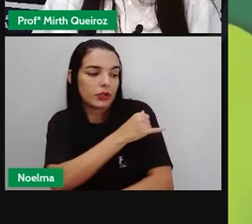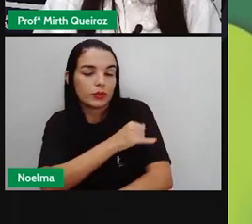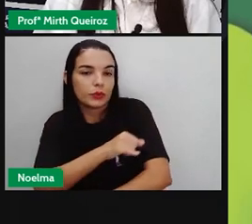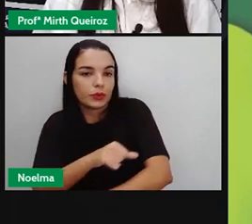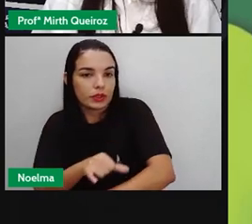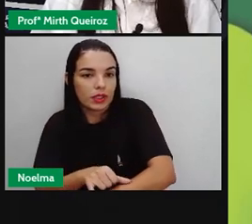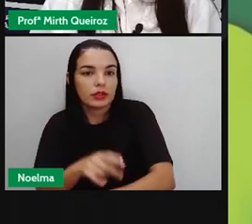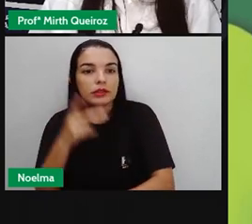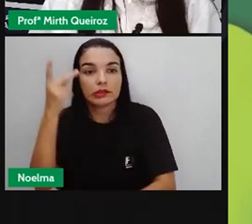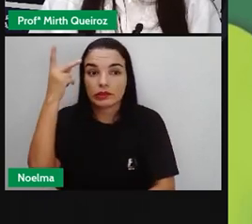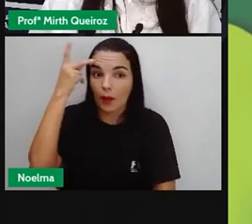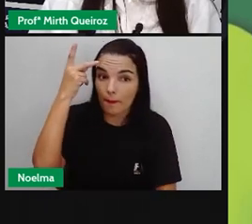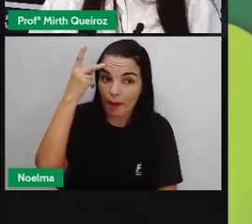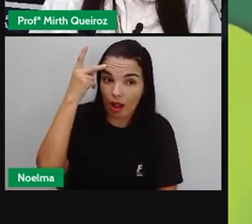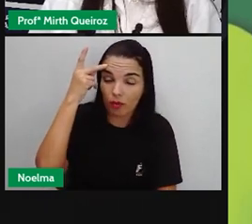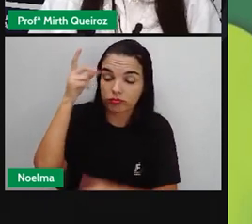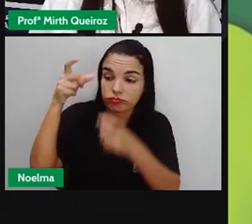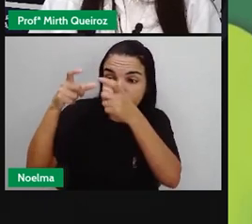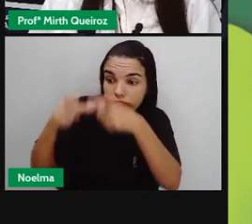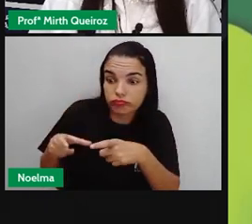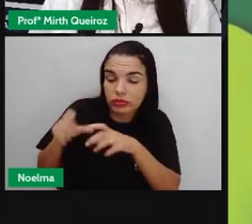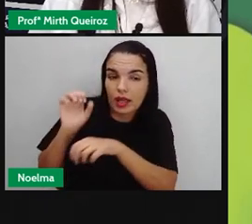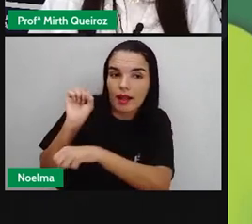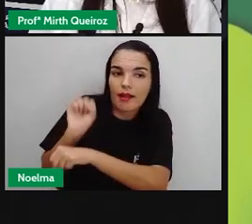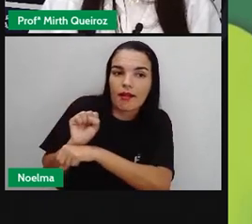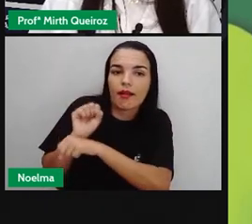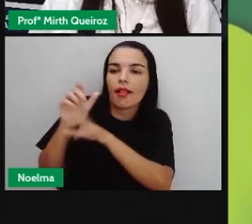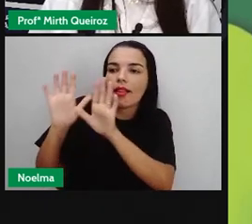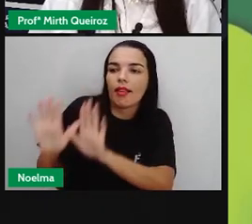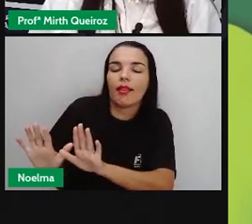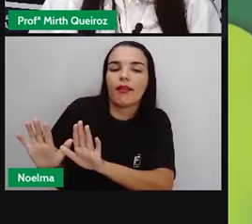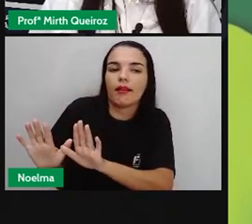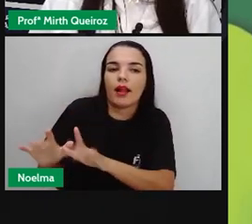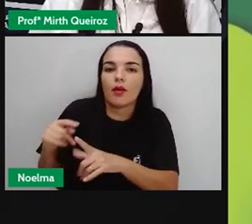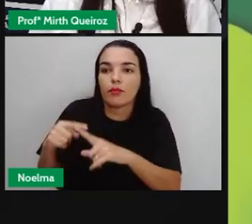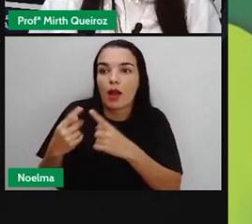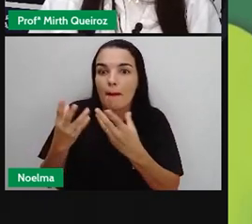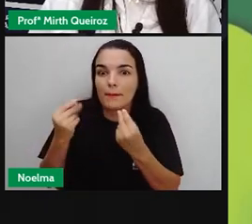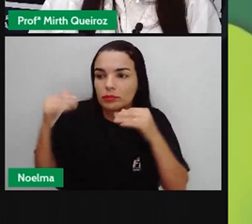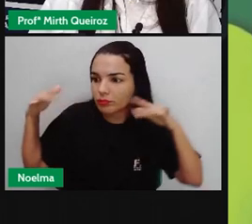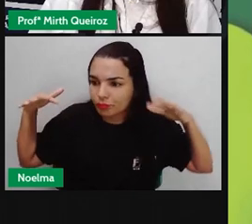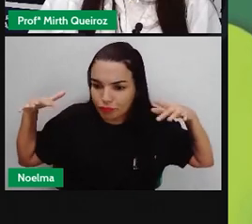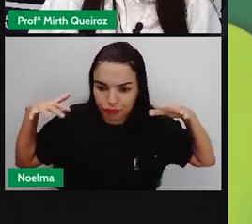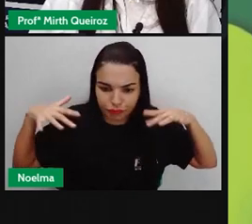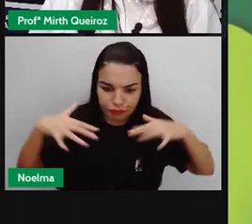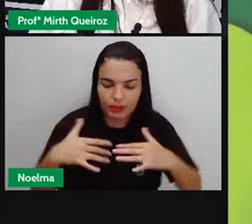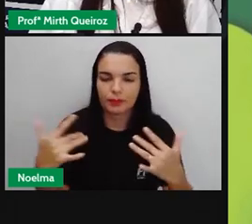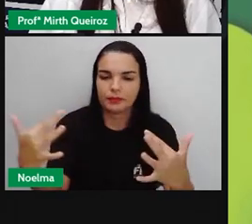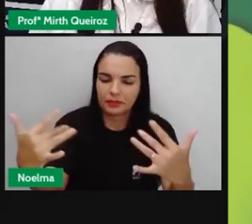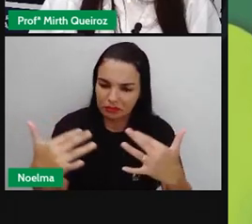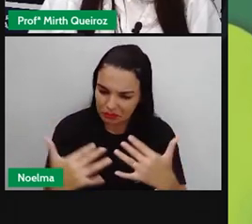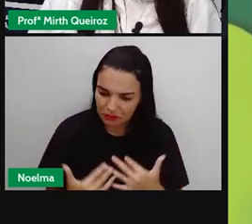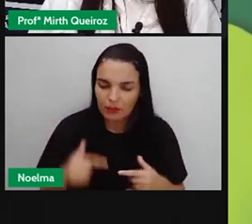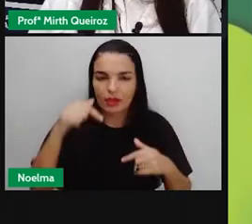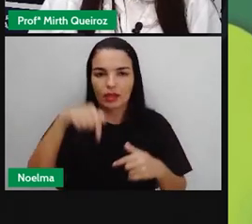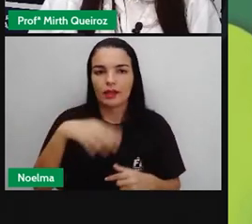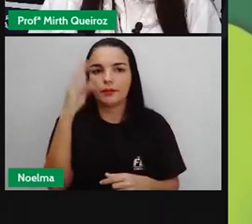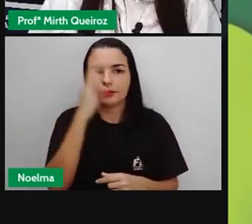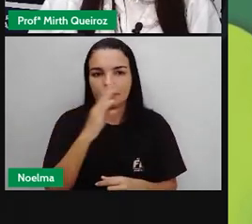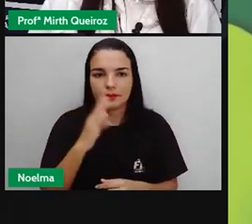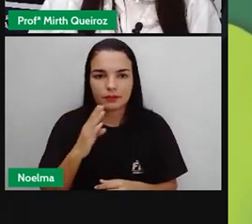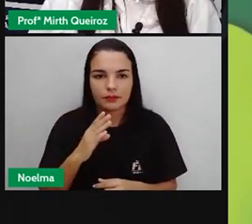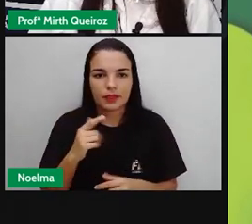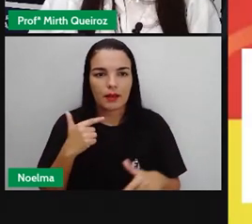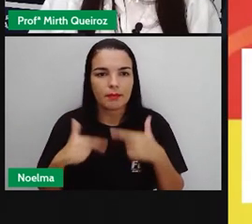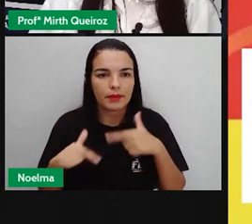Paulo. Então, os portugueses aí já vieram de forma mais intensificada no século XIX, né? Sempre à